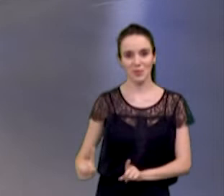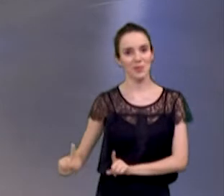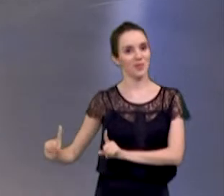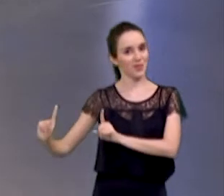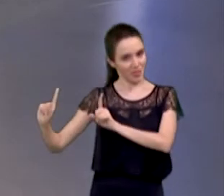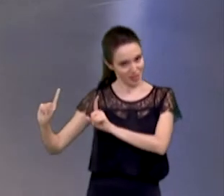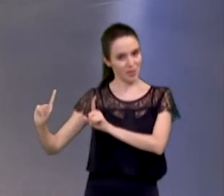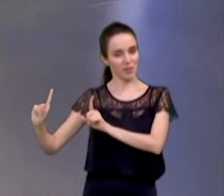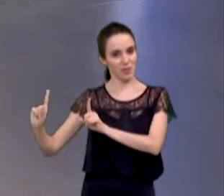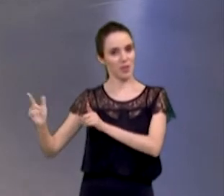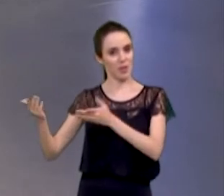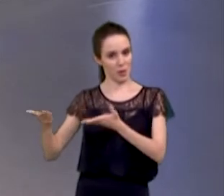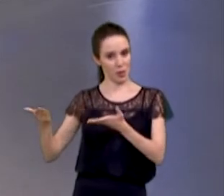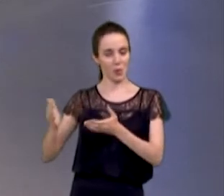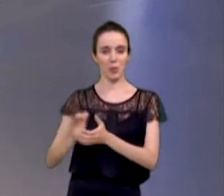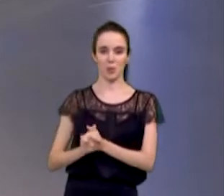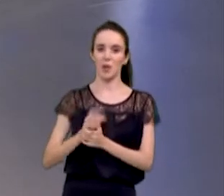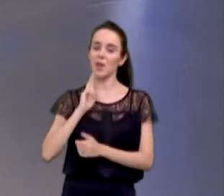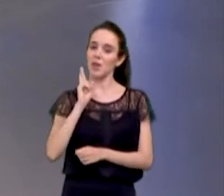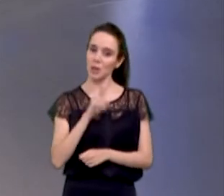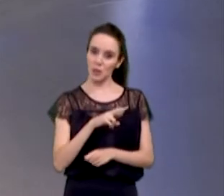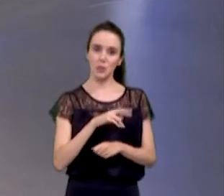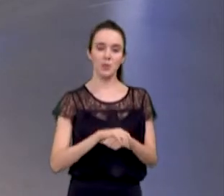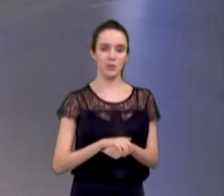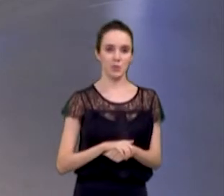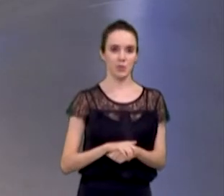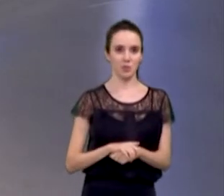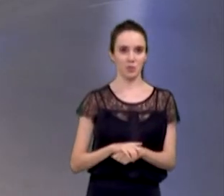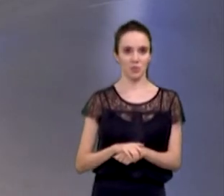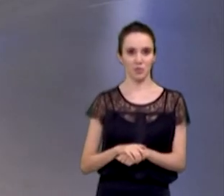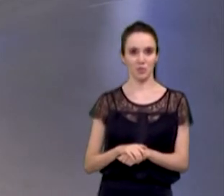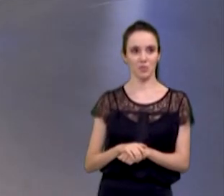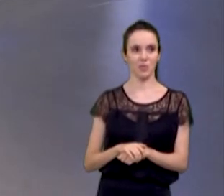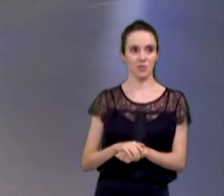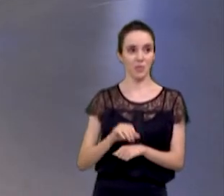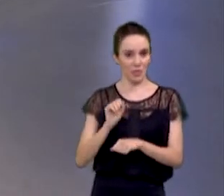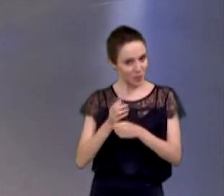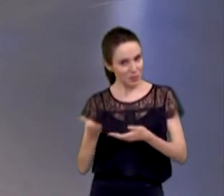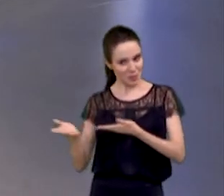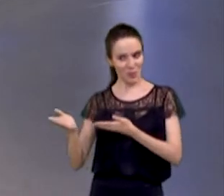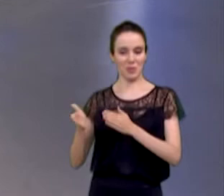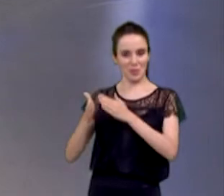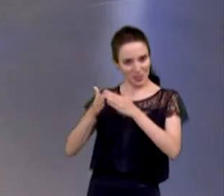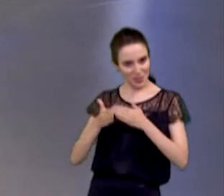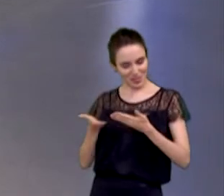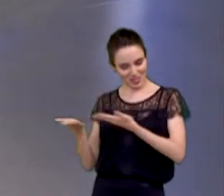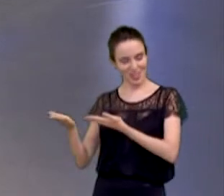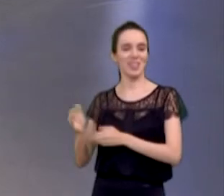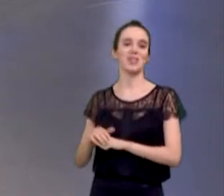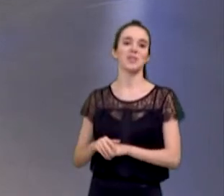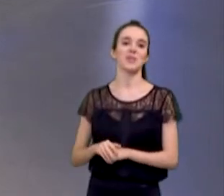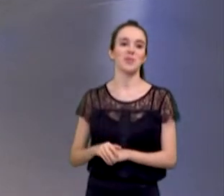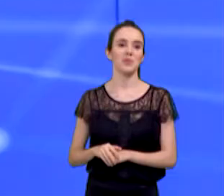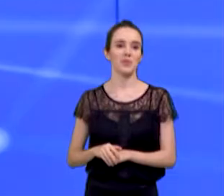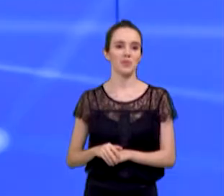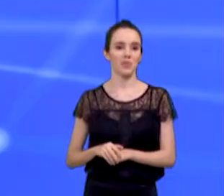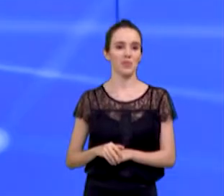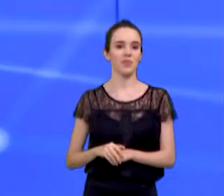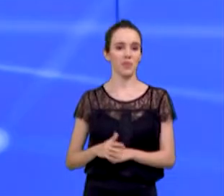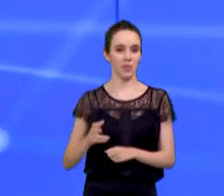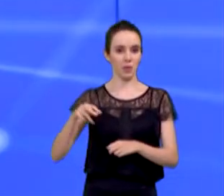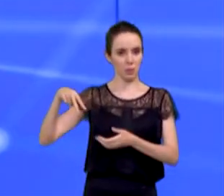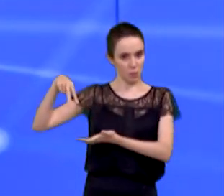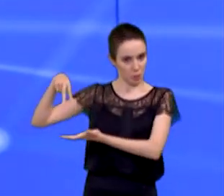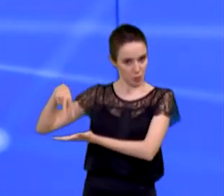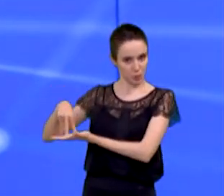responder na sequência do debate. O sorteio foi feito previamente na sequência, por favor, nos públicos do lado direito. Ali, o candidato pode se